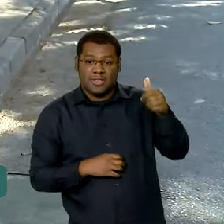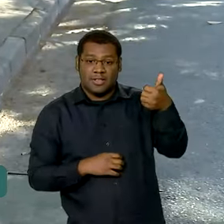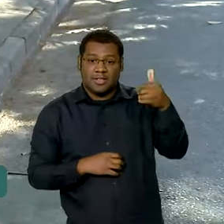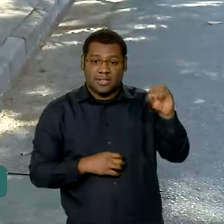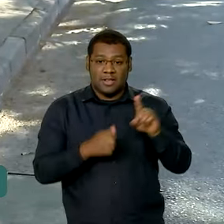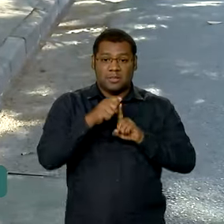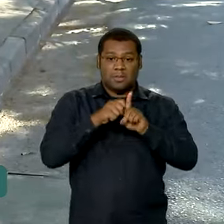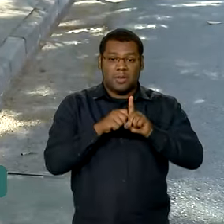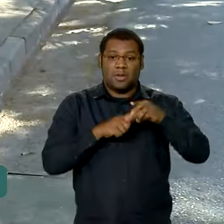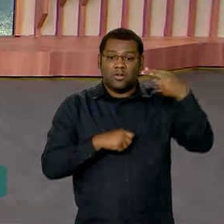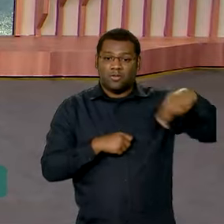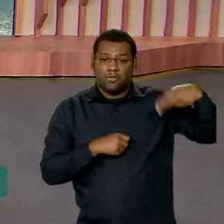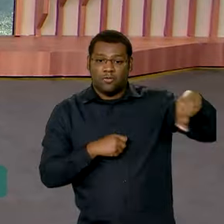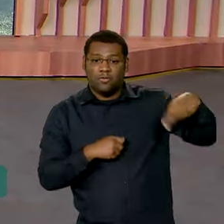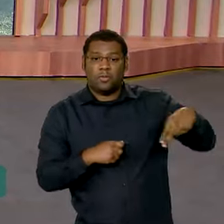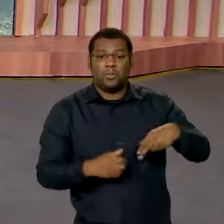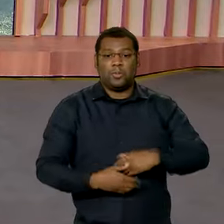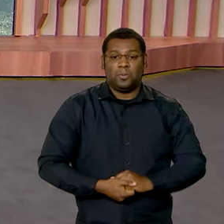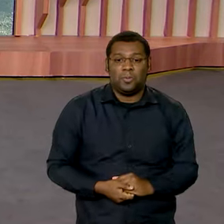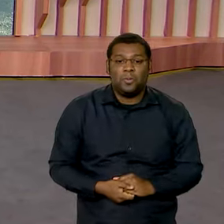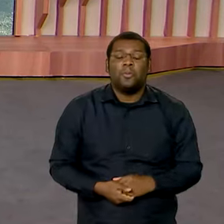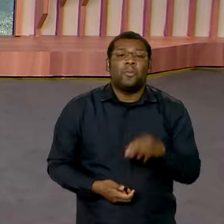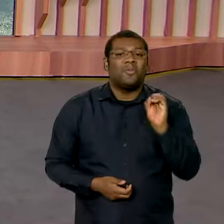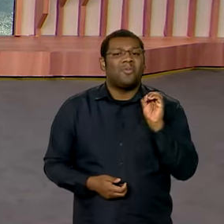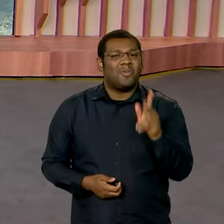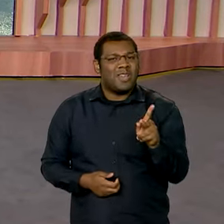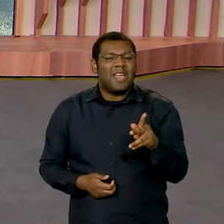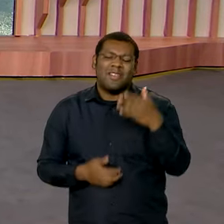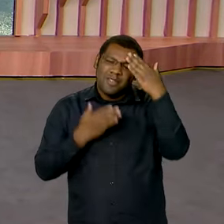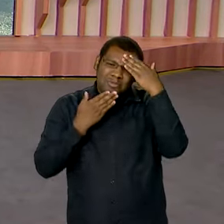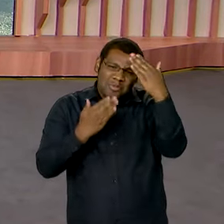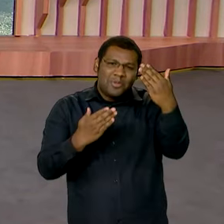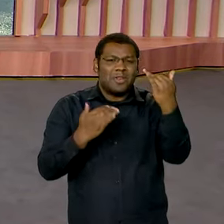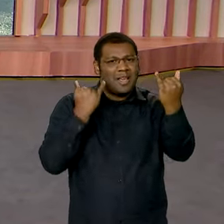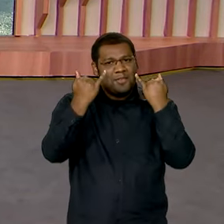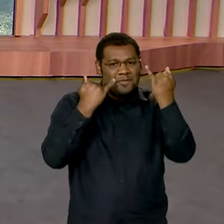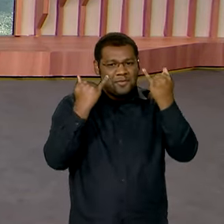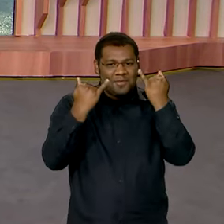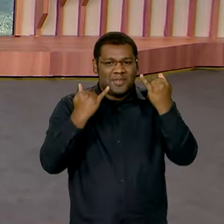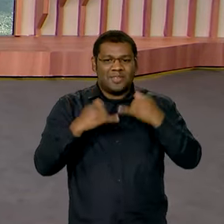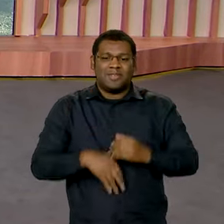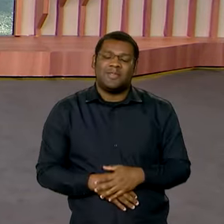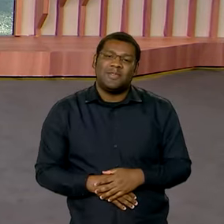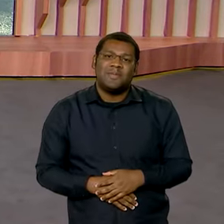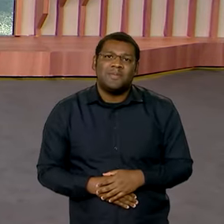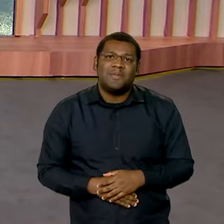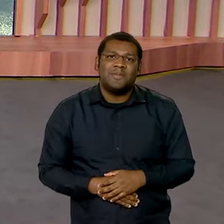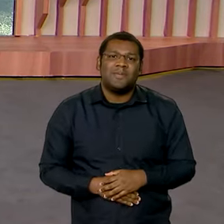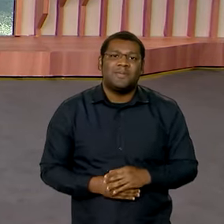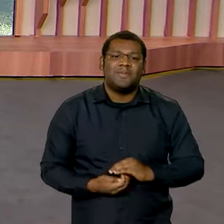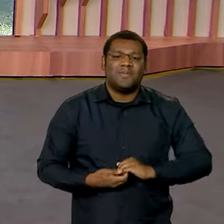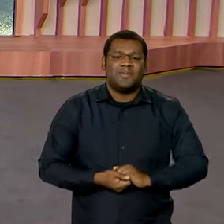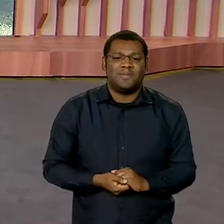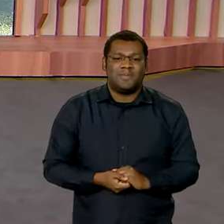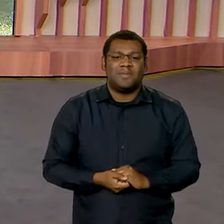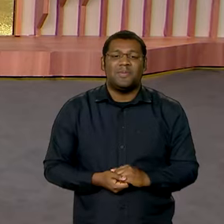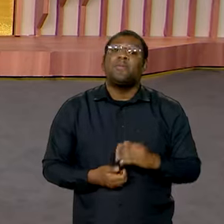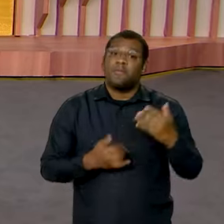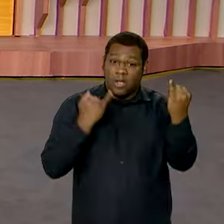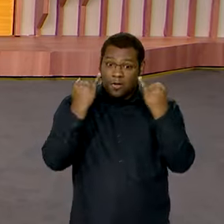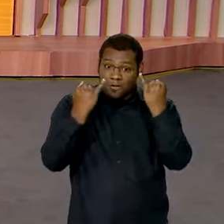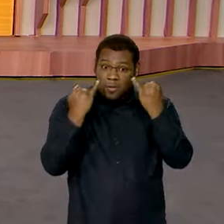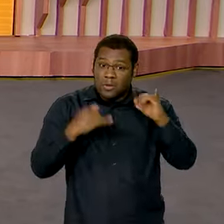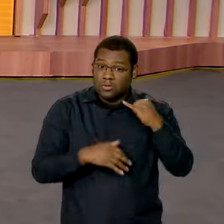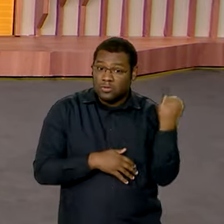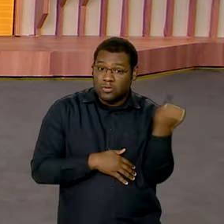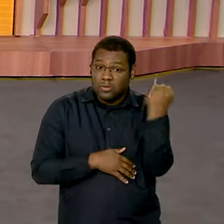novembro. Ok, Dimas, muito obrigada pelas informações, bom trabalho para você aí em São Paulo, informações importantes